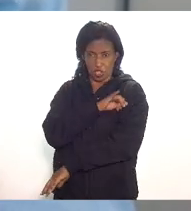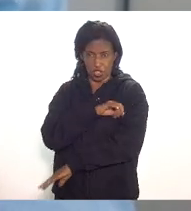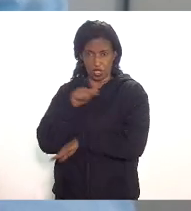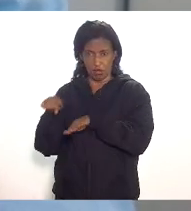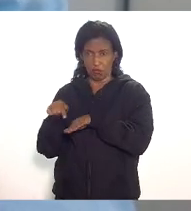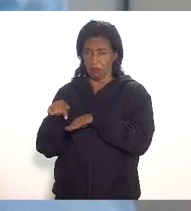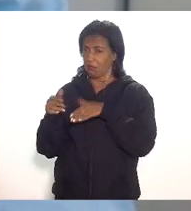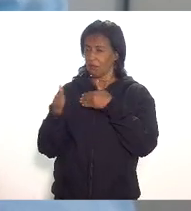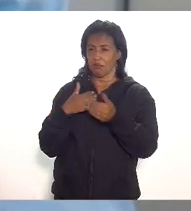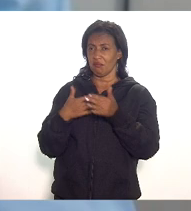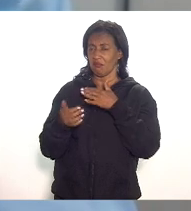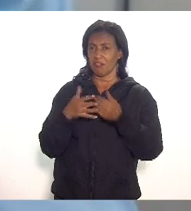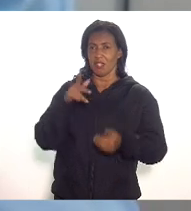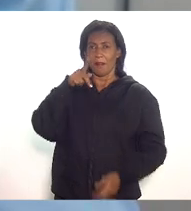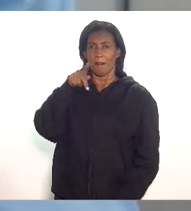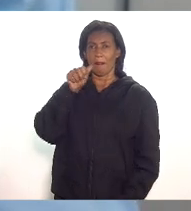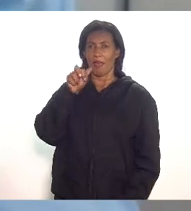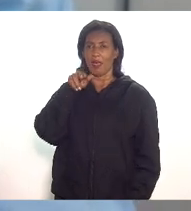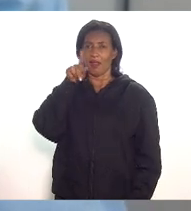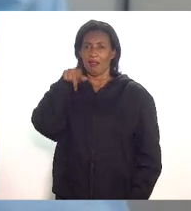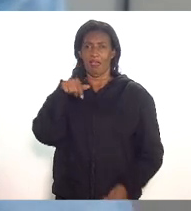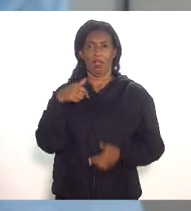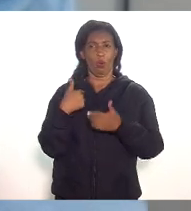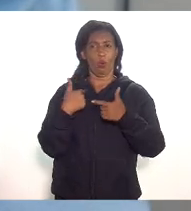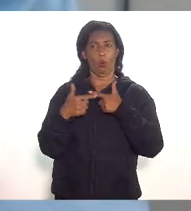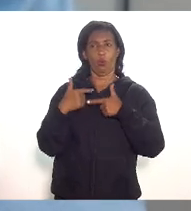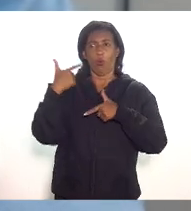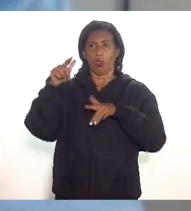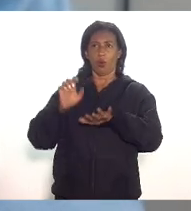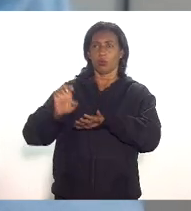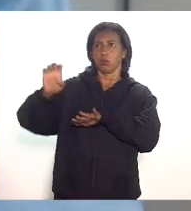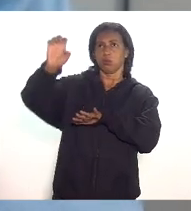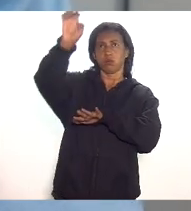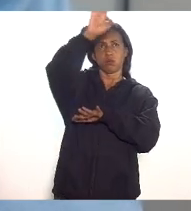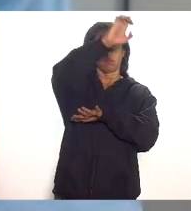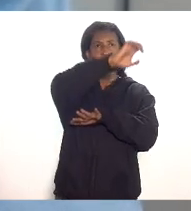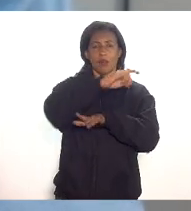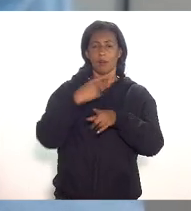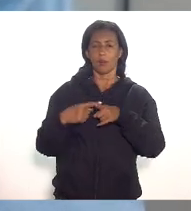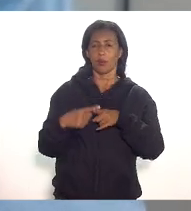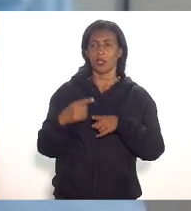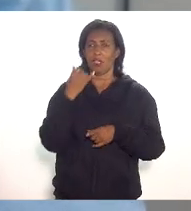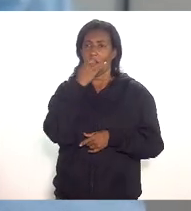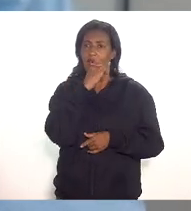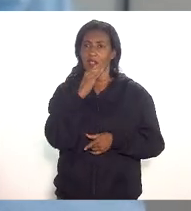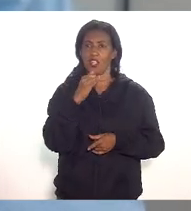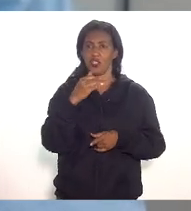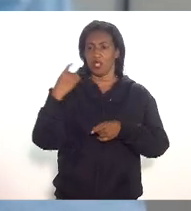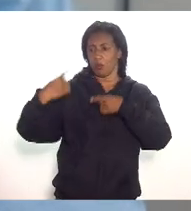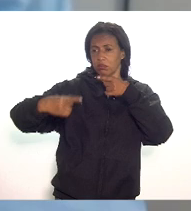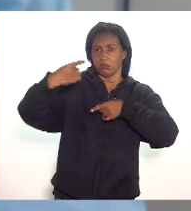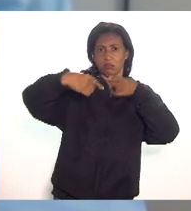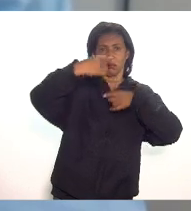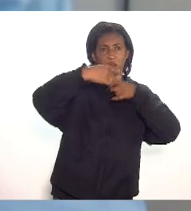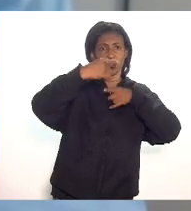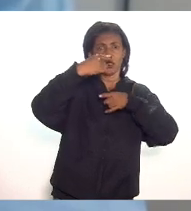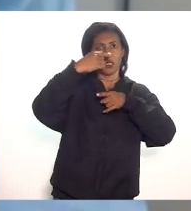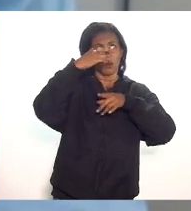outro lugar que não vai ser aqui porque a energia é um mercado competitivo no Brasil todo